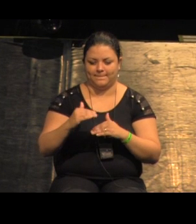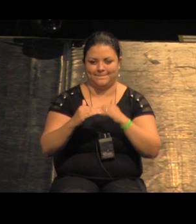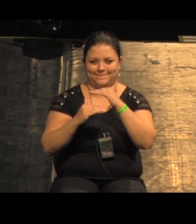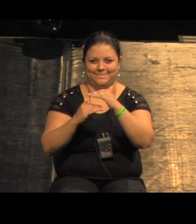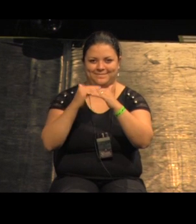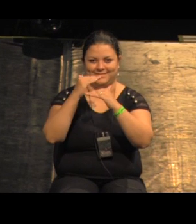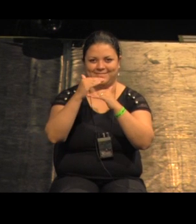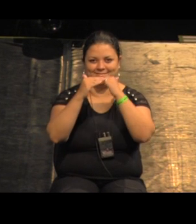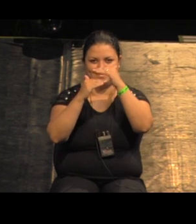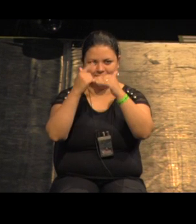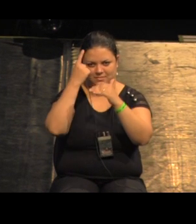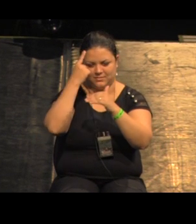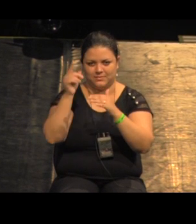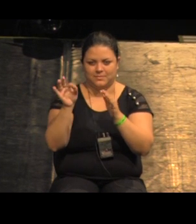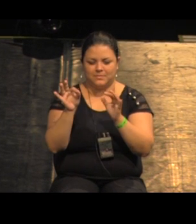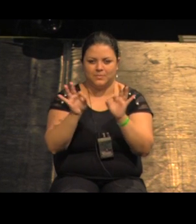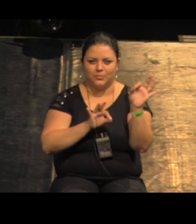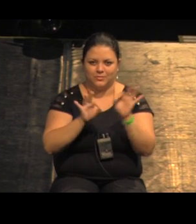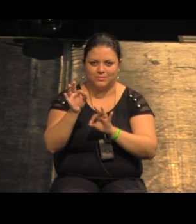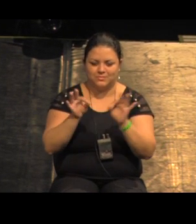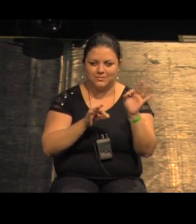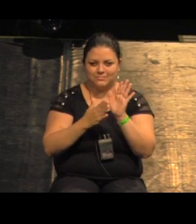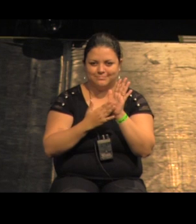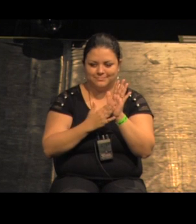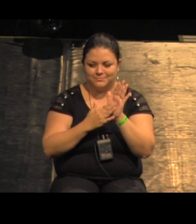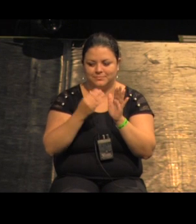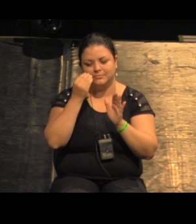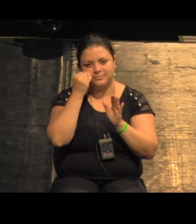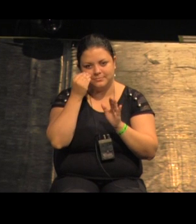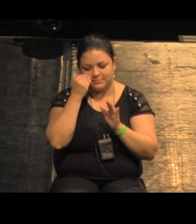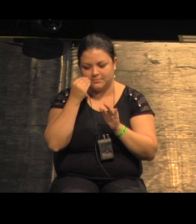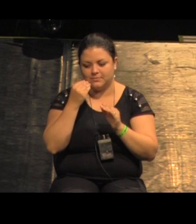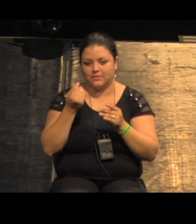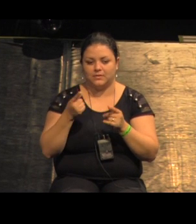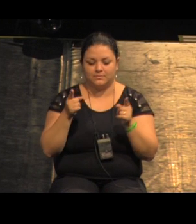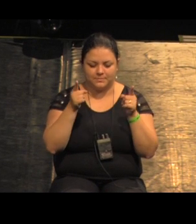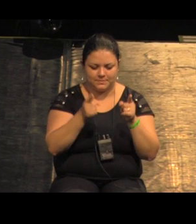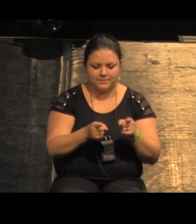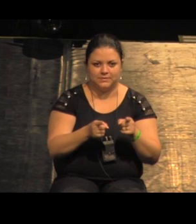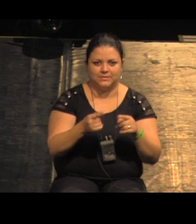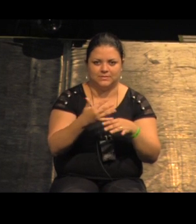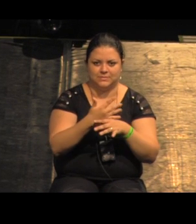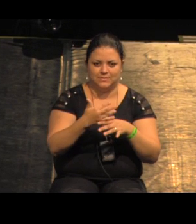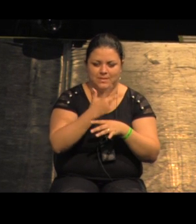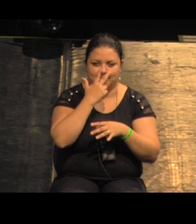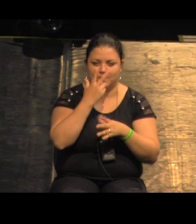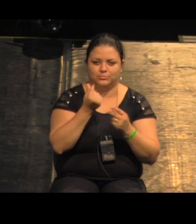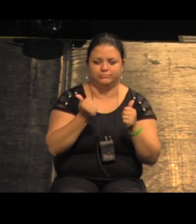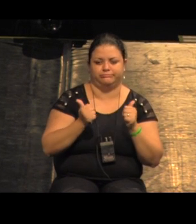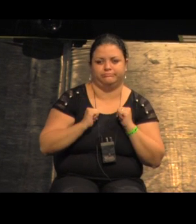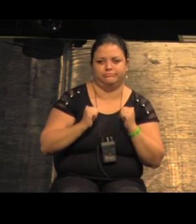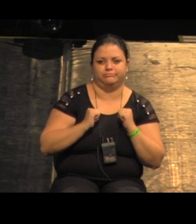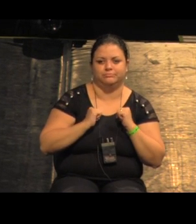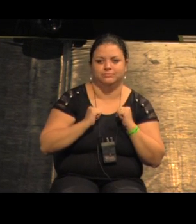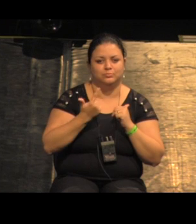inclusive infraestrutura porque esse é um trecho da cidade bastante estagnado ele